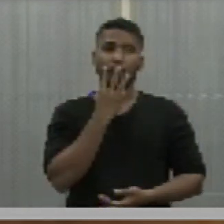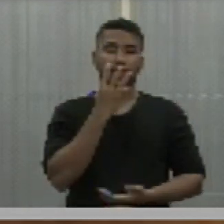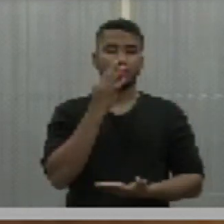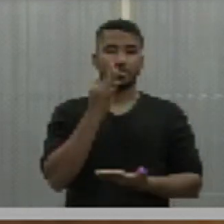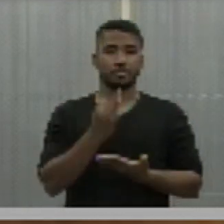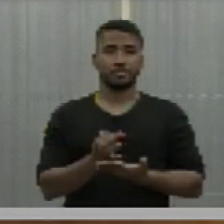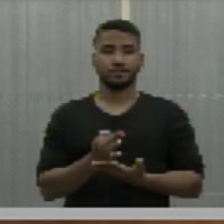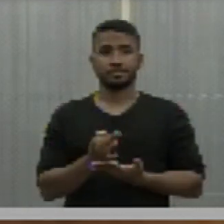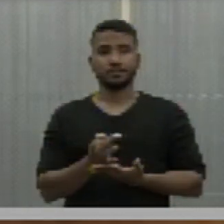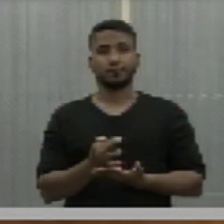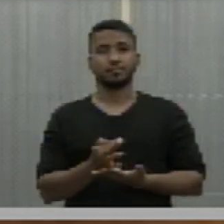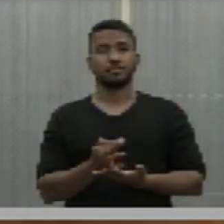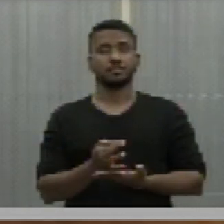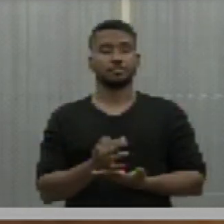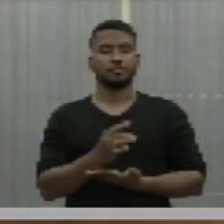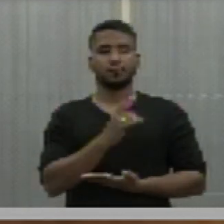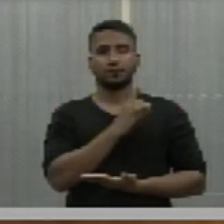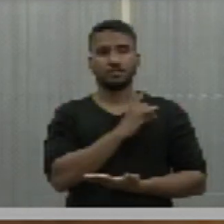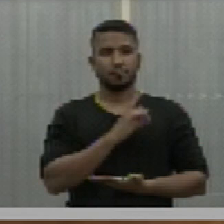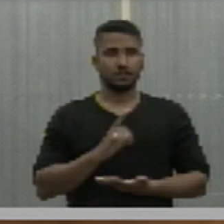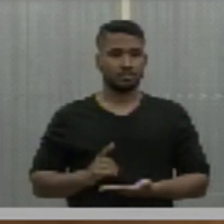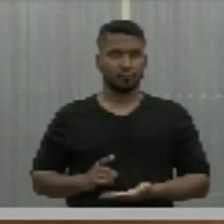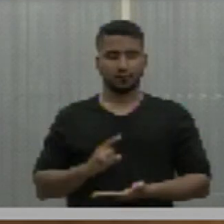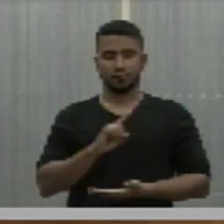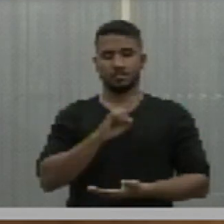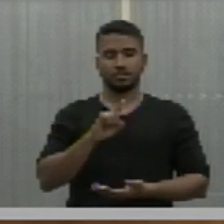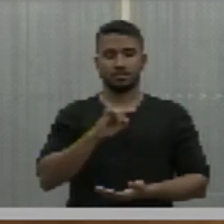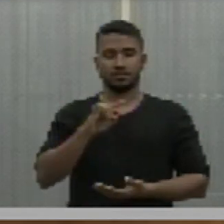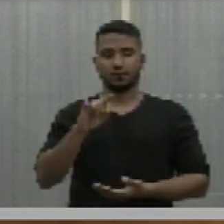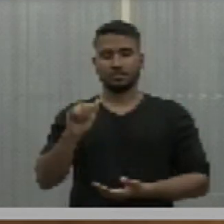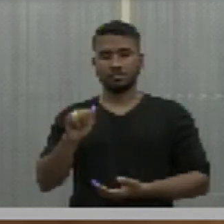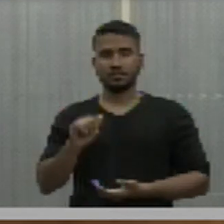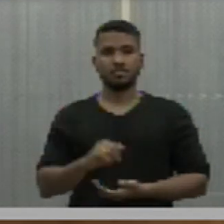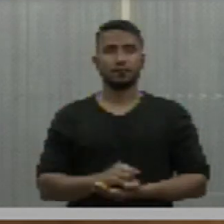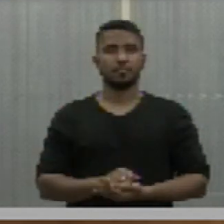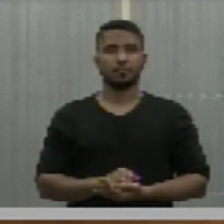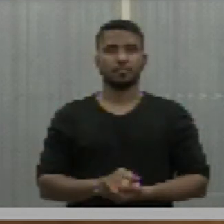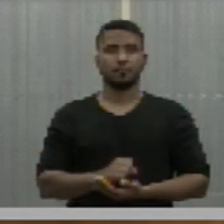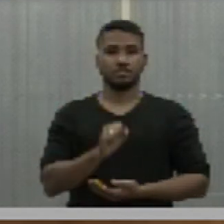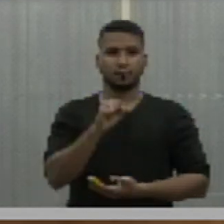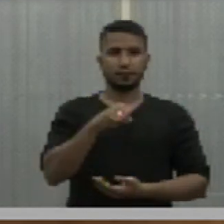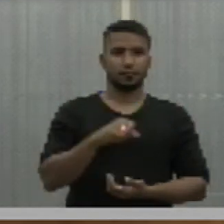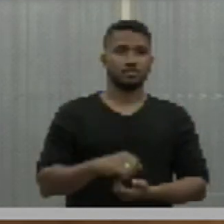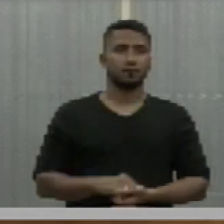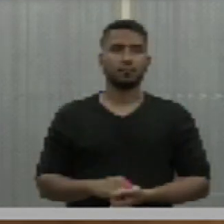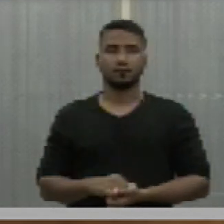ausente. Deputado Ziza Carvalho, como vota? Sim.